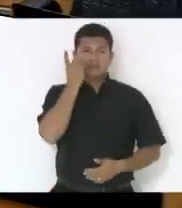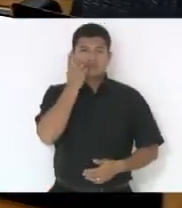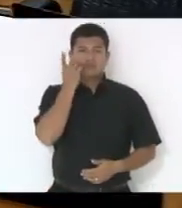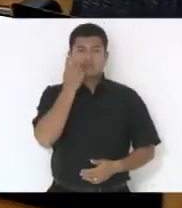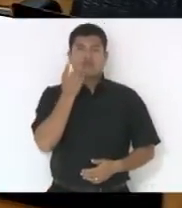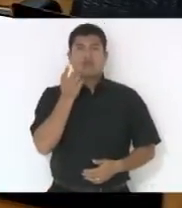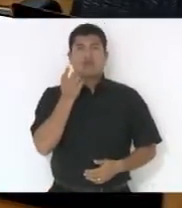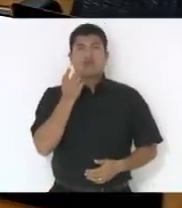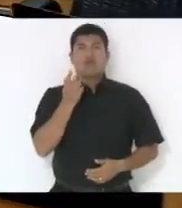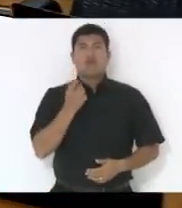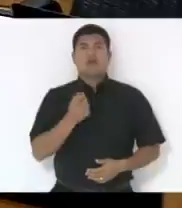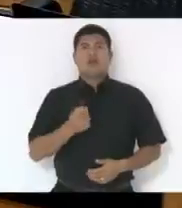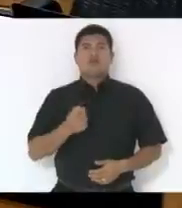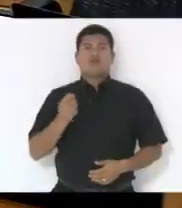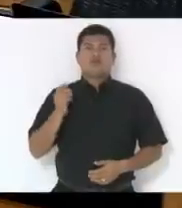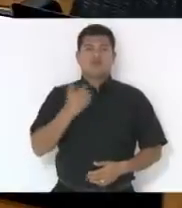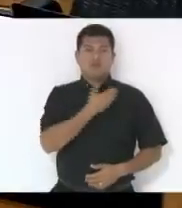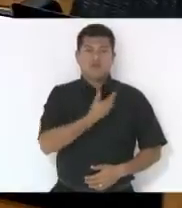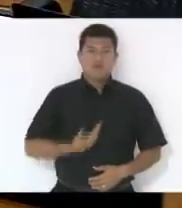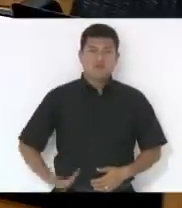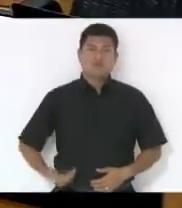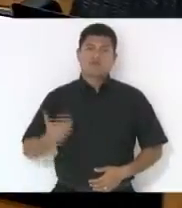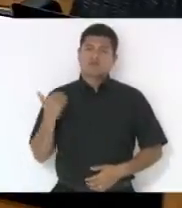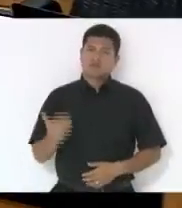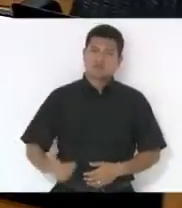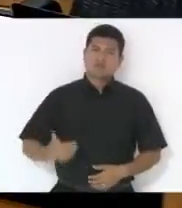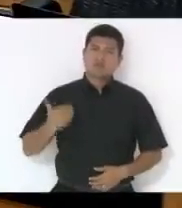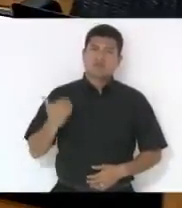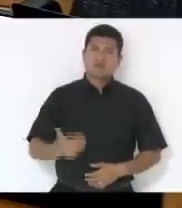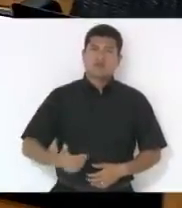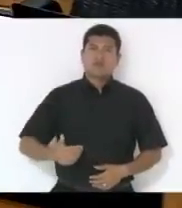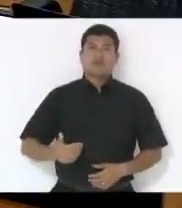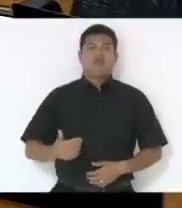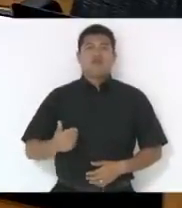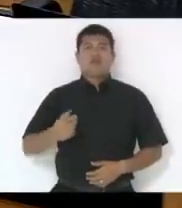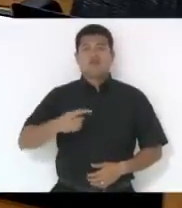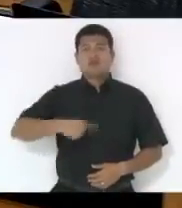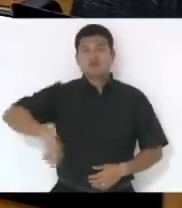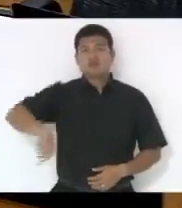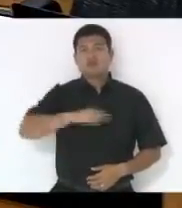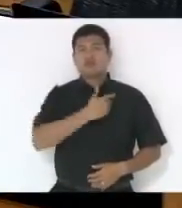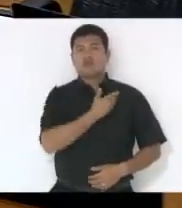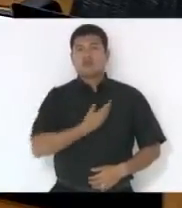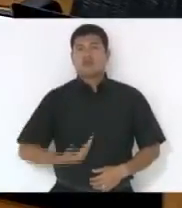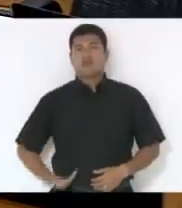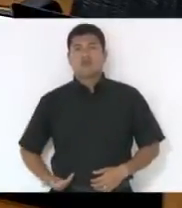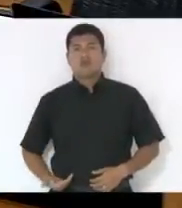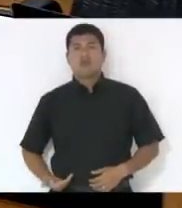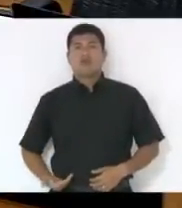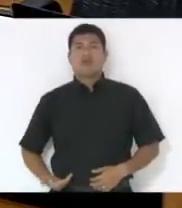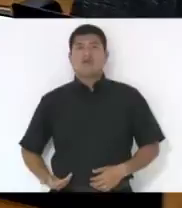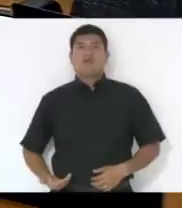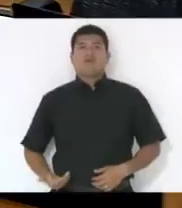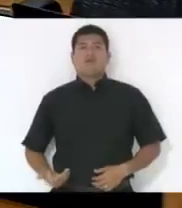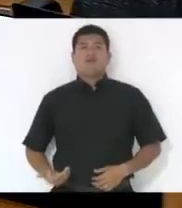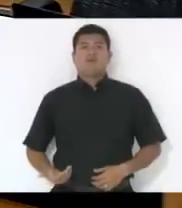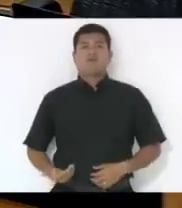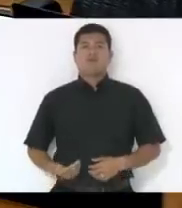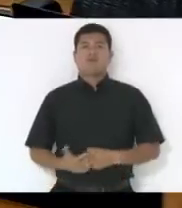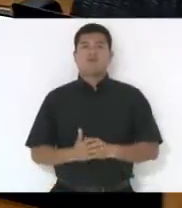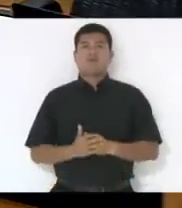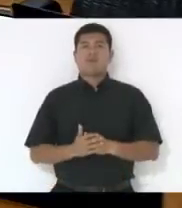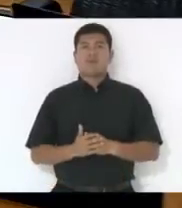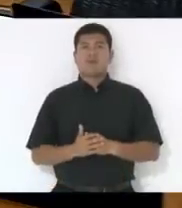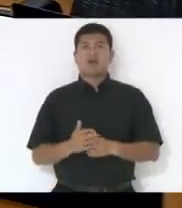frequentemente o governo, não esse, todos os governos, lançam mão de